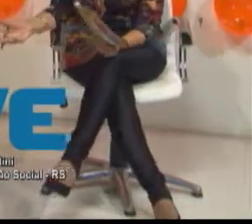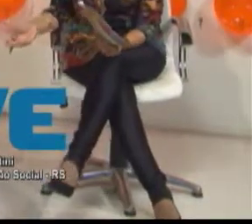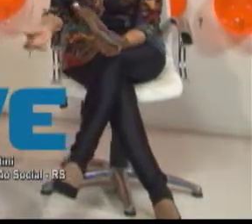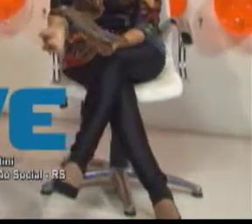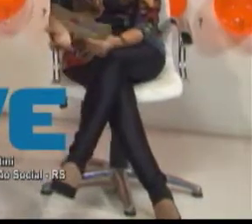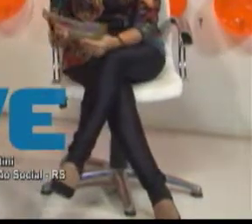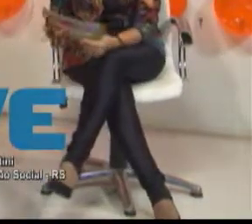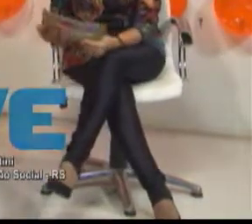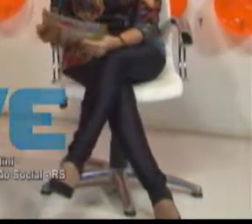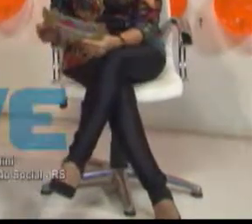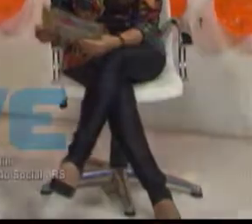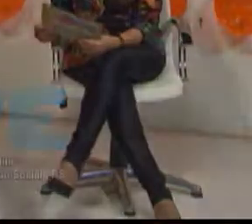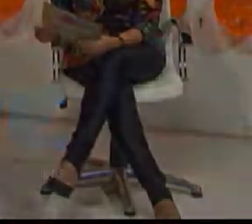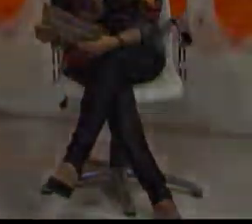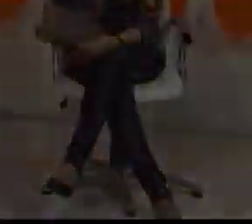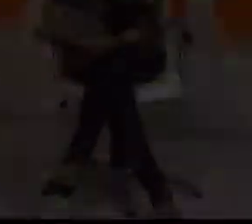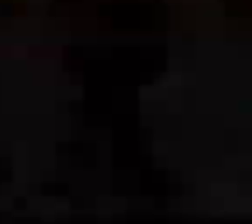Obrigado. Obrigado. Obrigado. Obrigado.